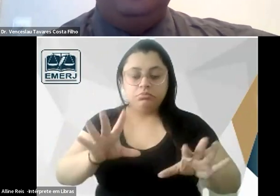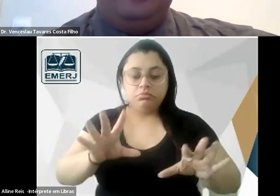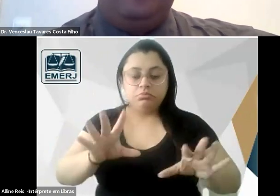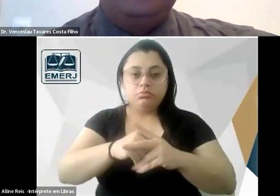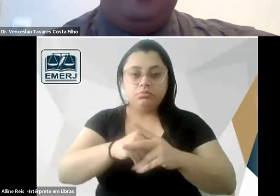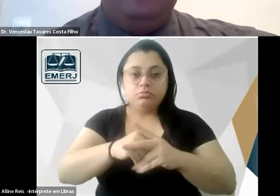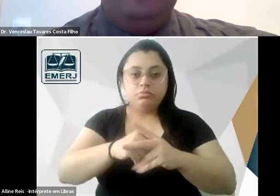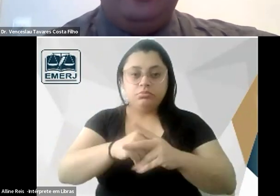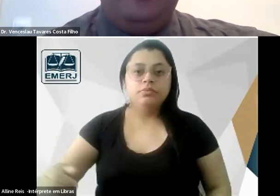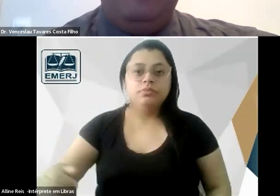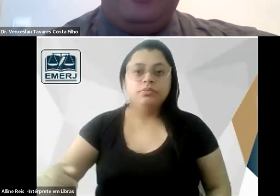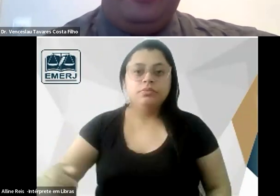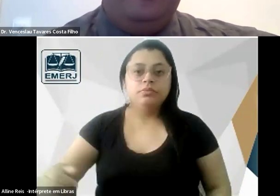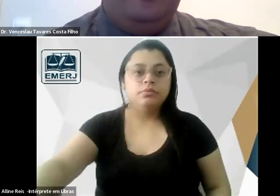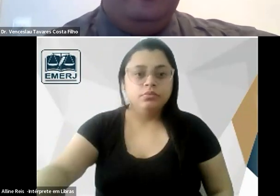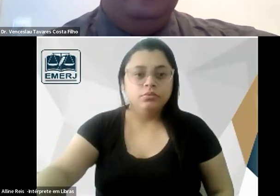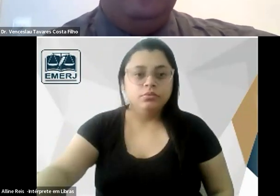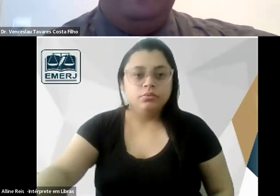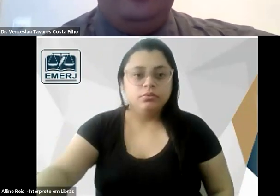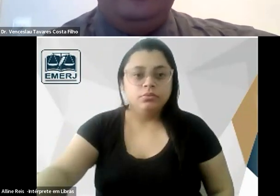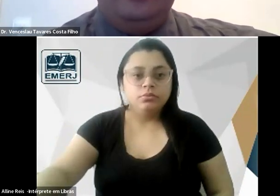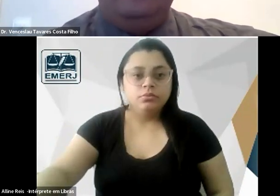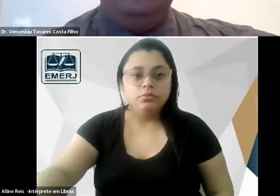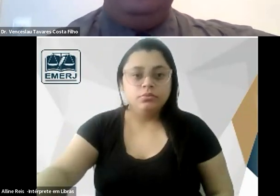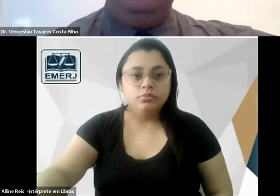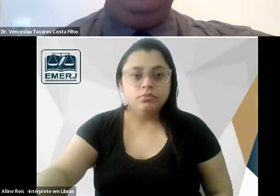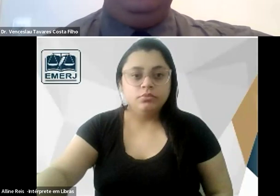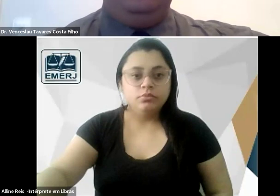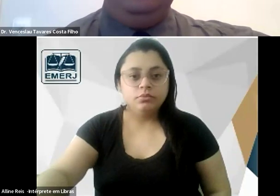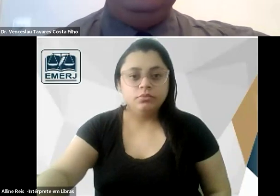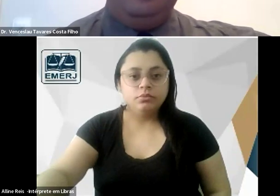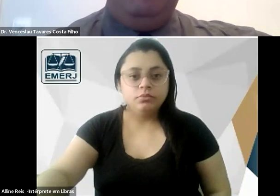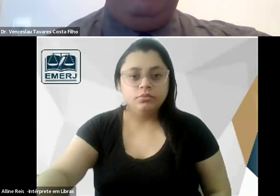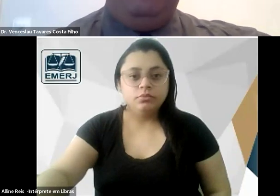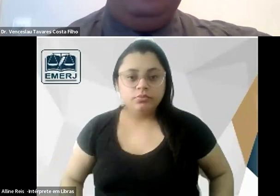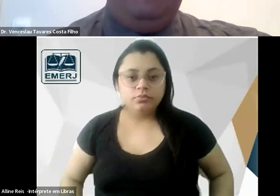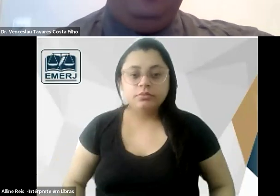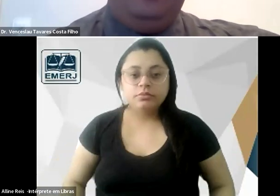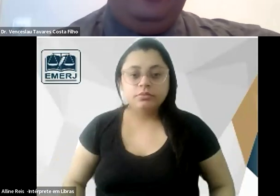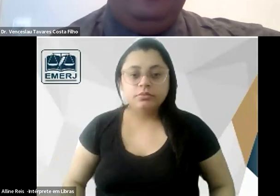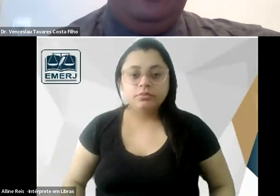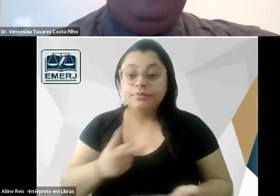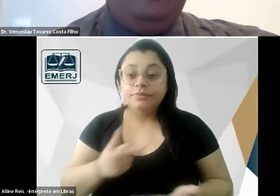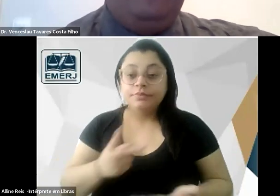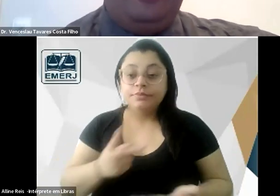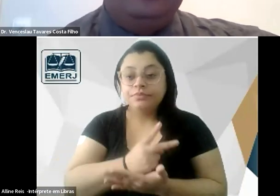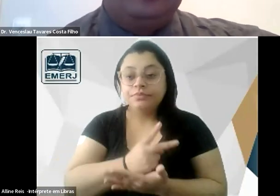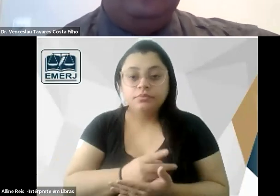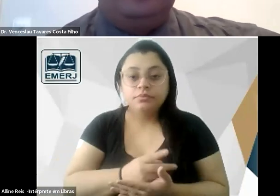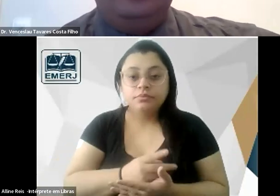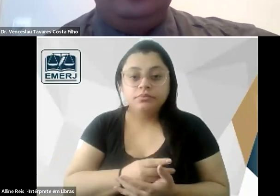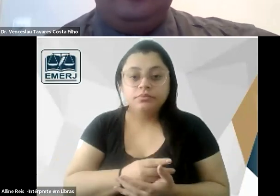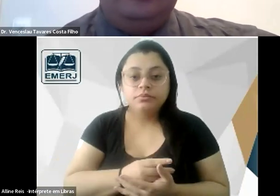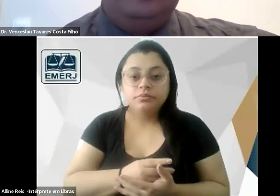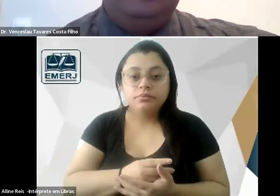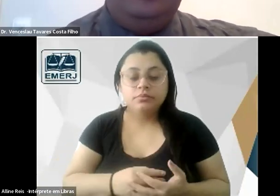mais conservador do que um liberal no governo então é sempre divertido ver essas